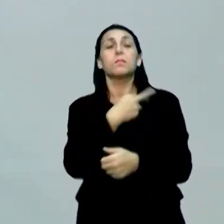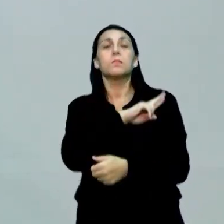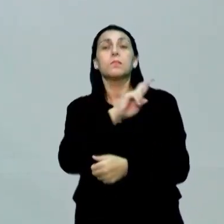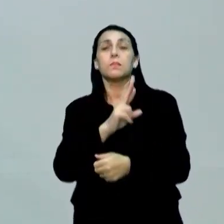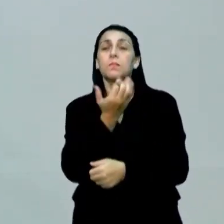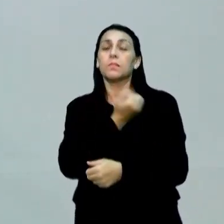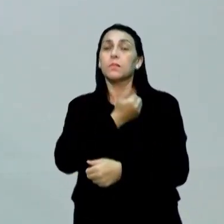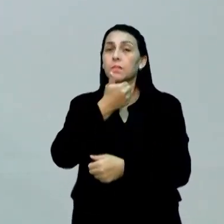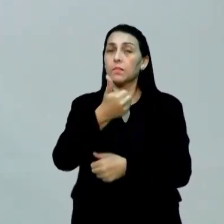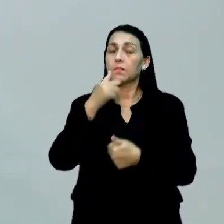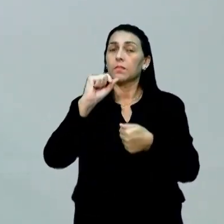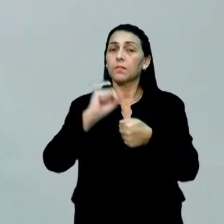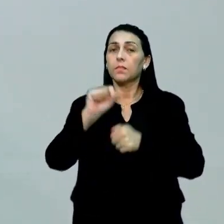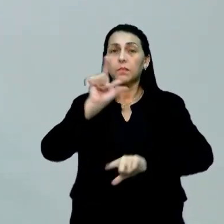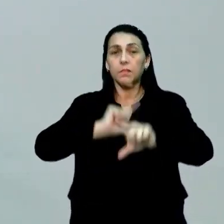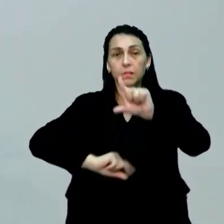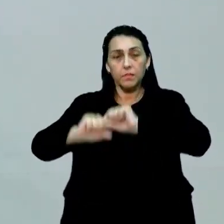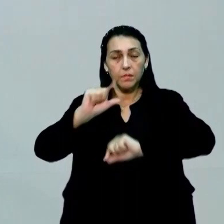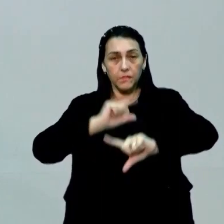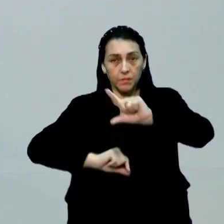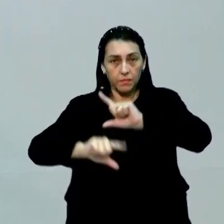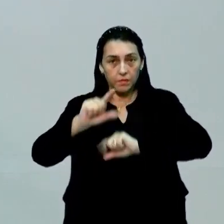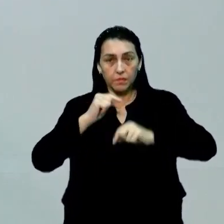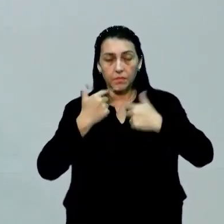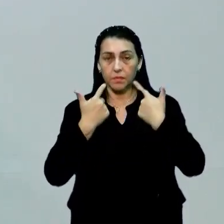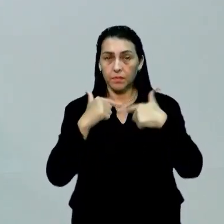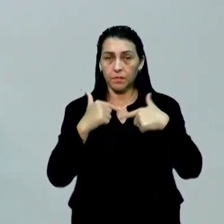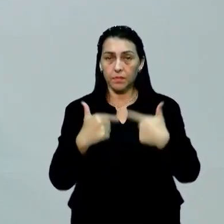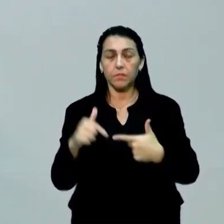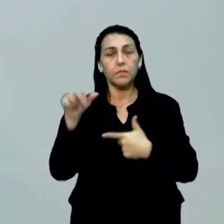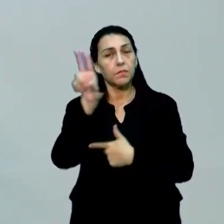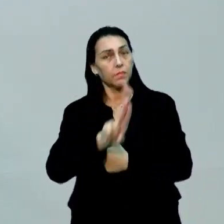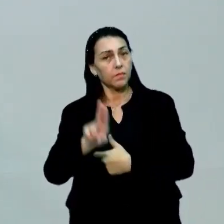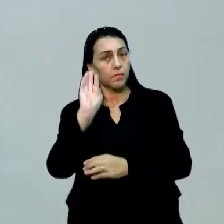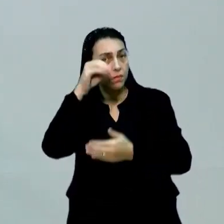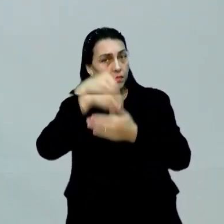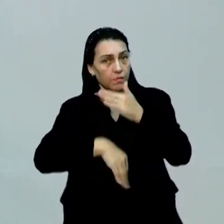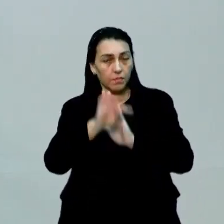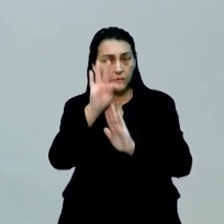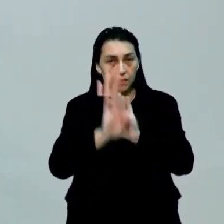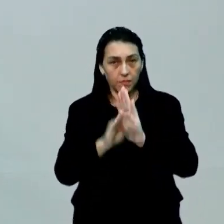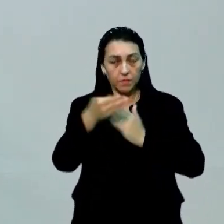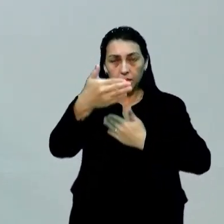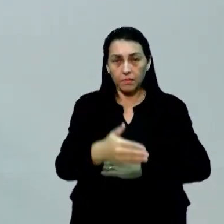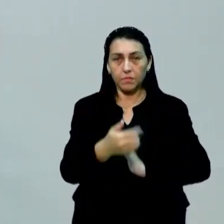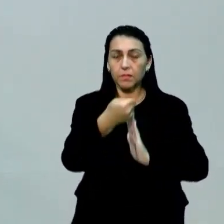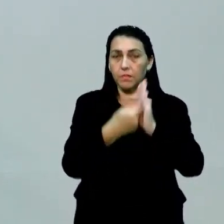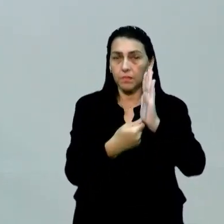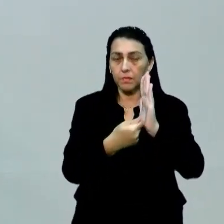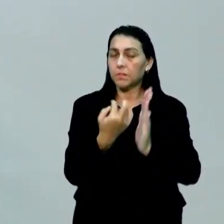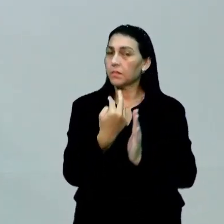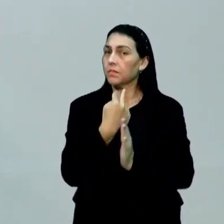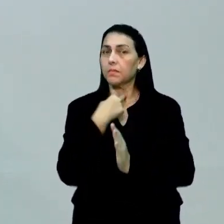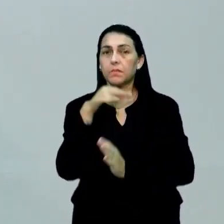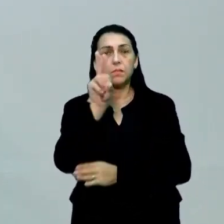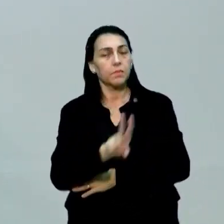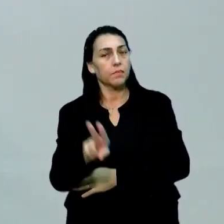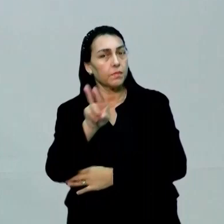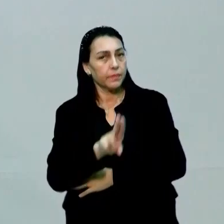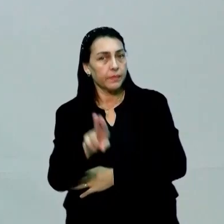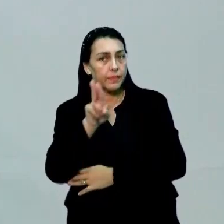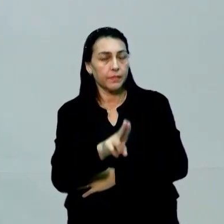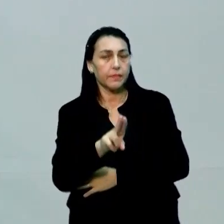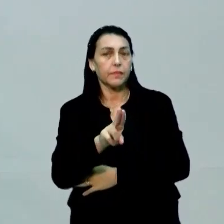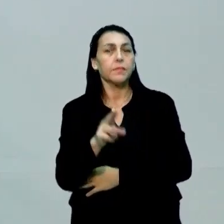que eu vou fazer a seleção da linguagem que eu vou utilizar dentro da minha prova. Eu não posso utilizar uma linguagem